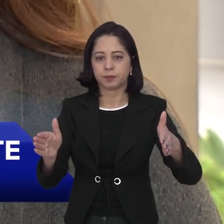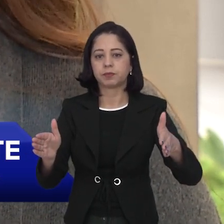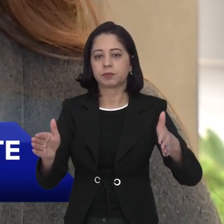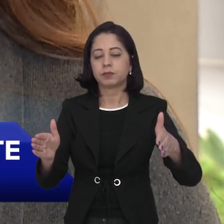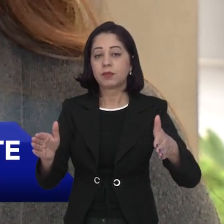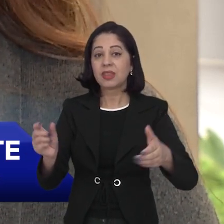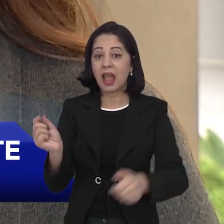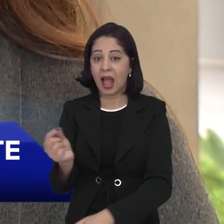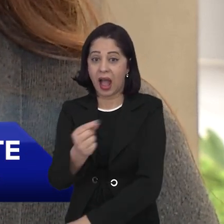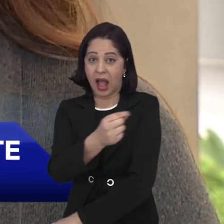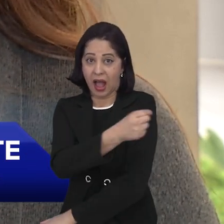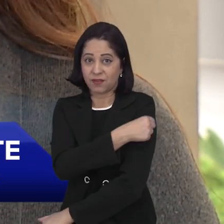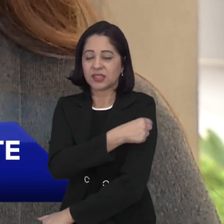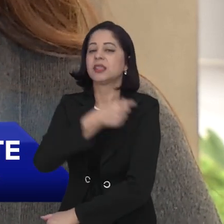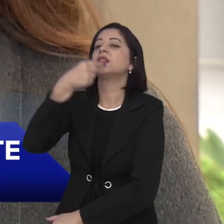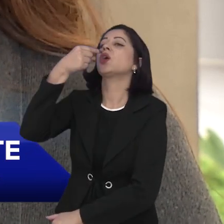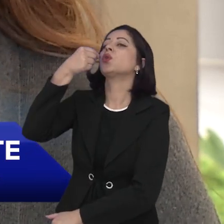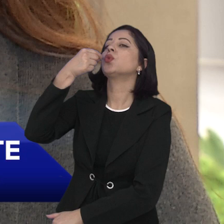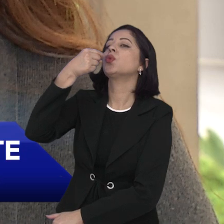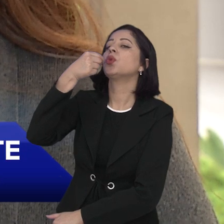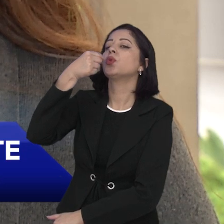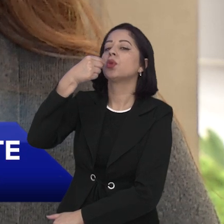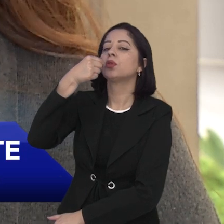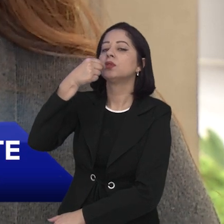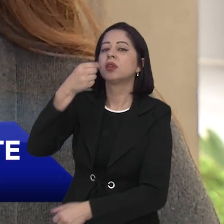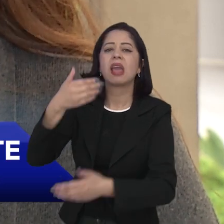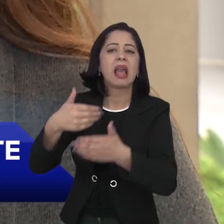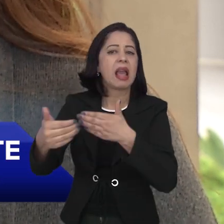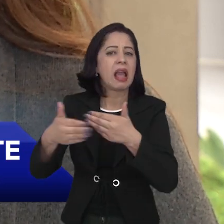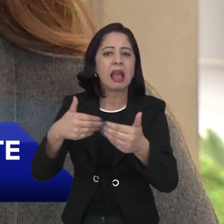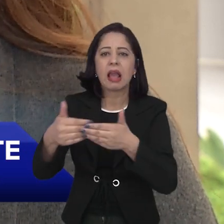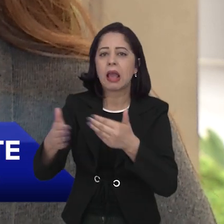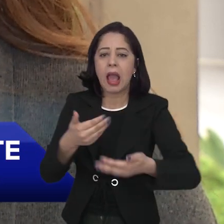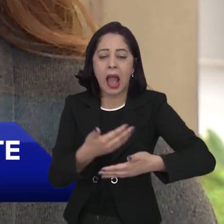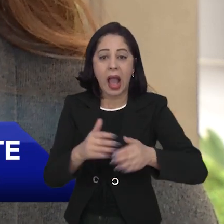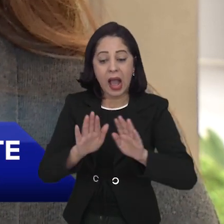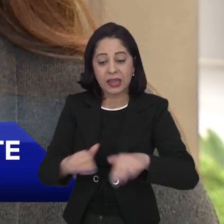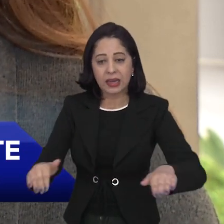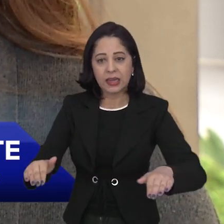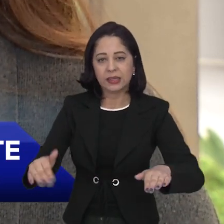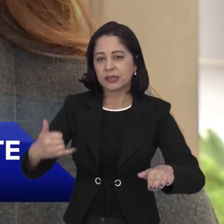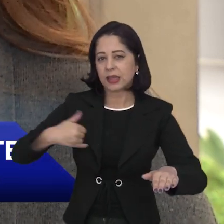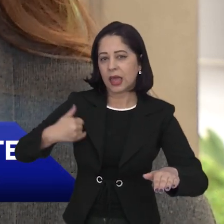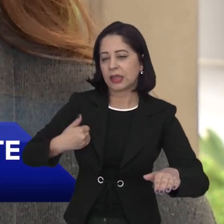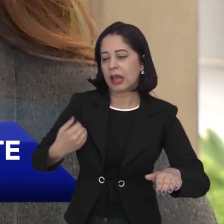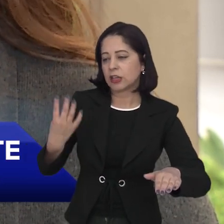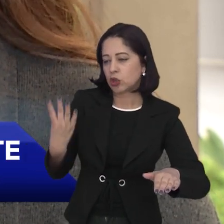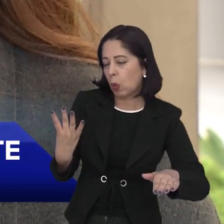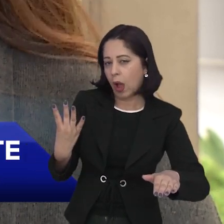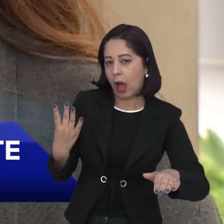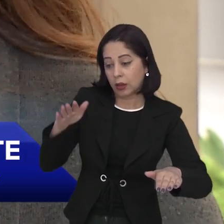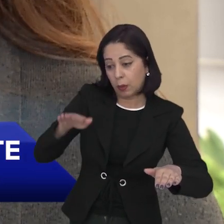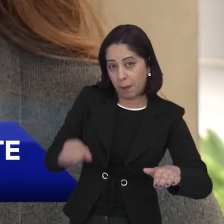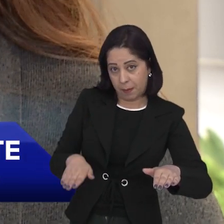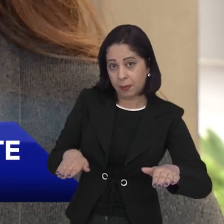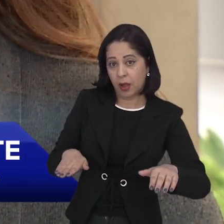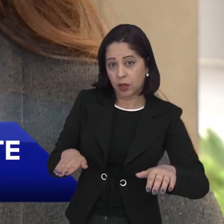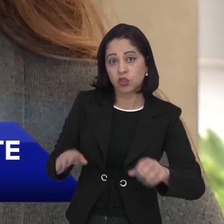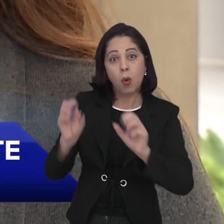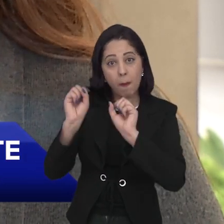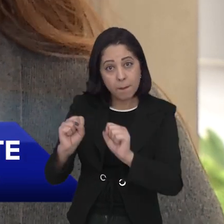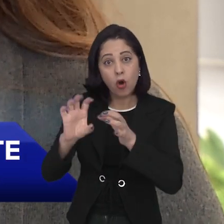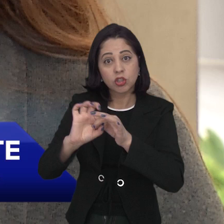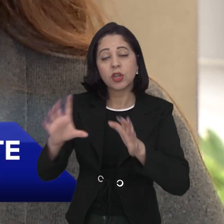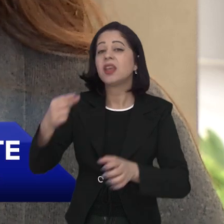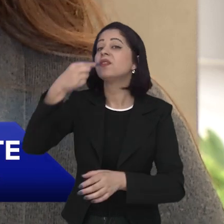VOP, que é a vacina oral, é indiscriminada. Então, qualquer criança com menos de 5 anos de idade, ou seja, 4 anos, 11 meses e